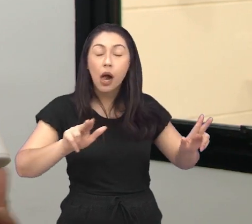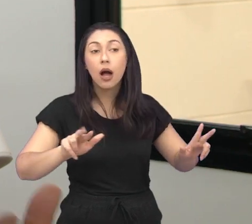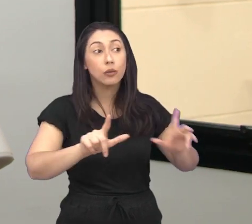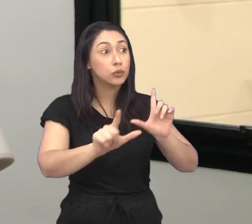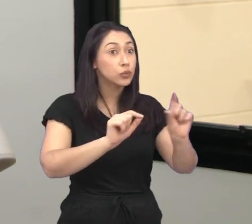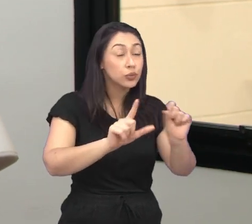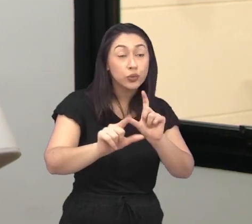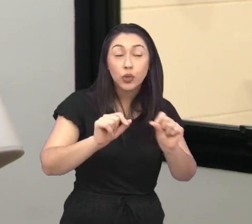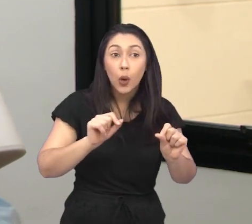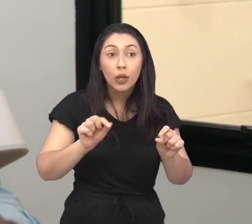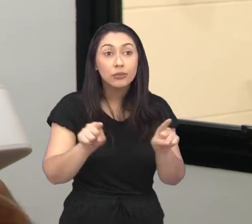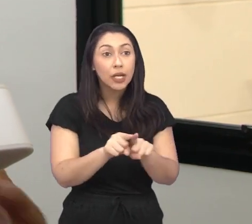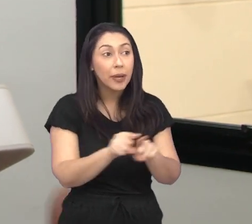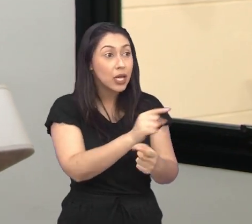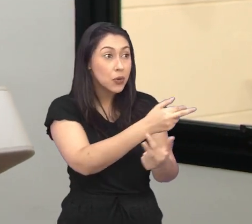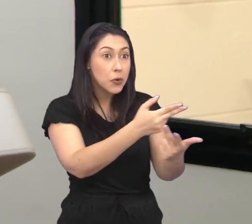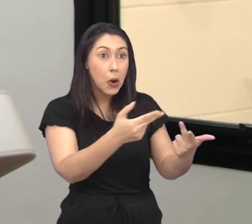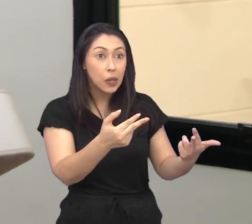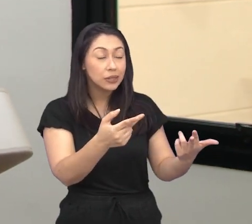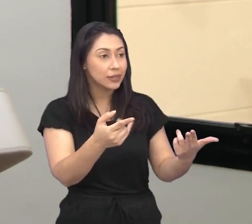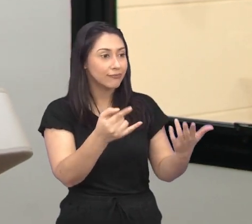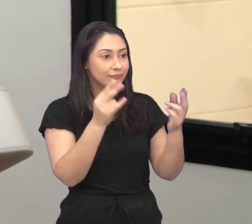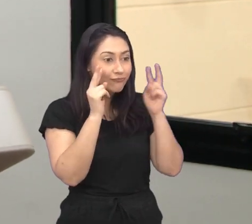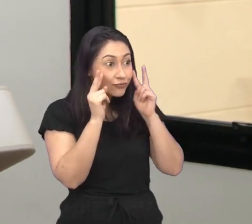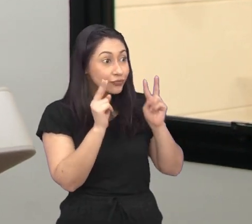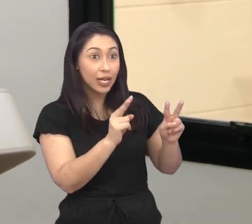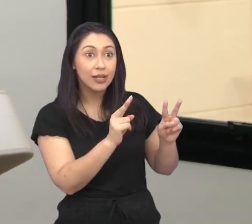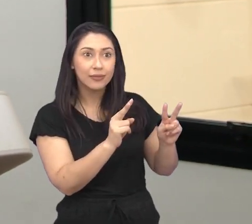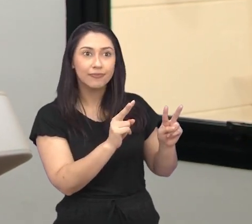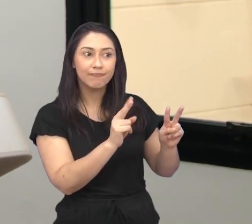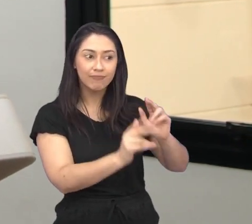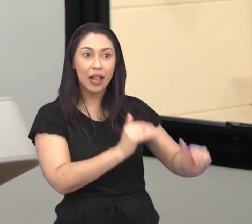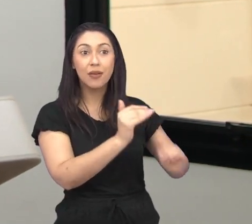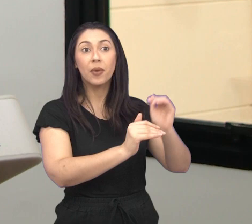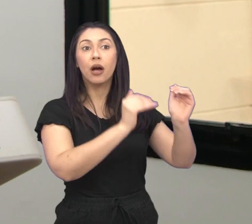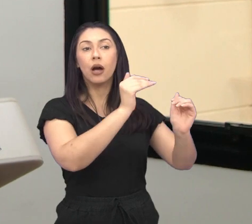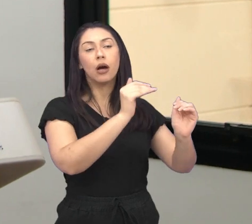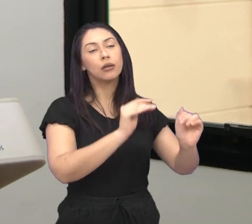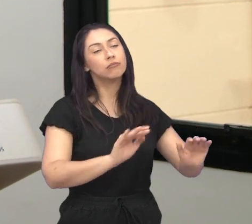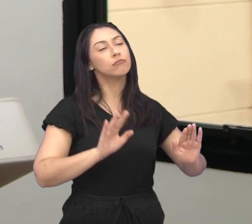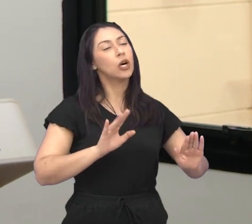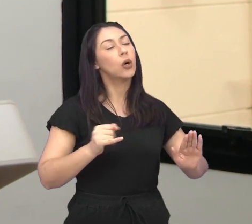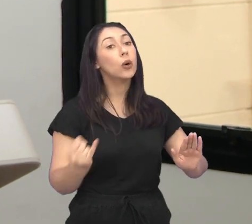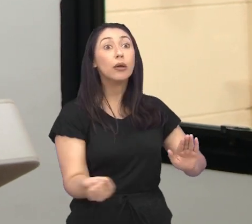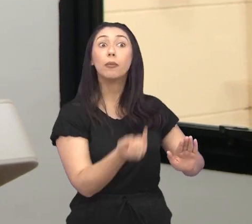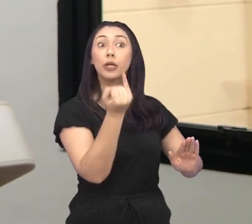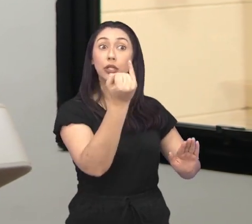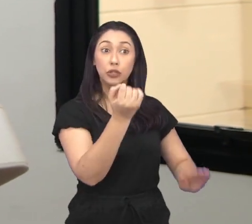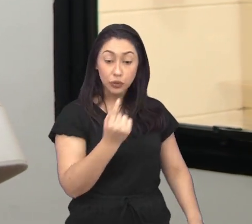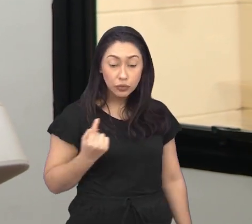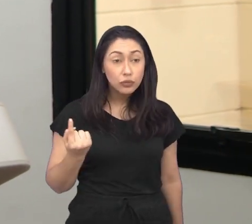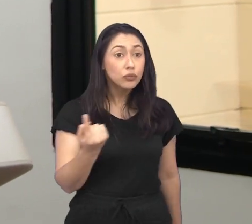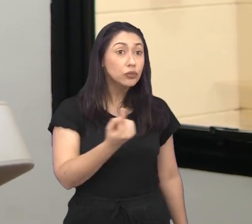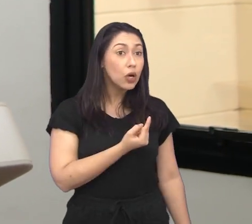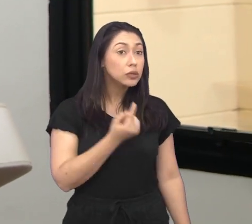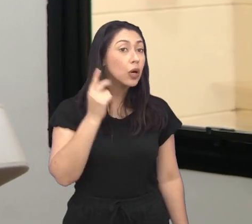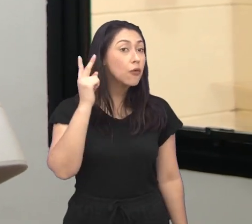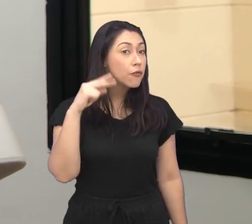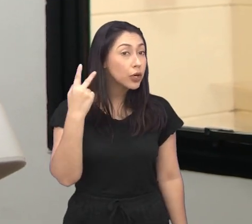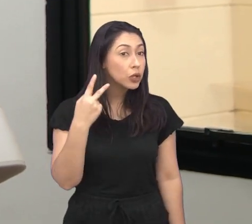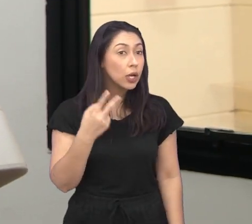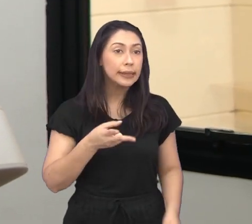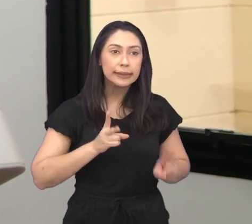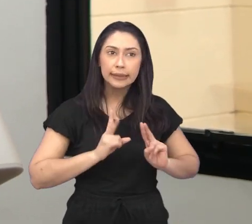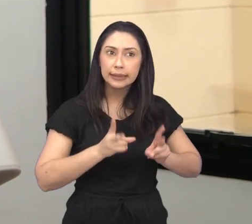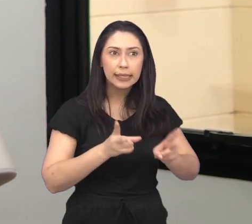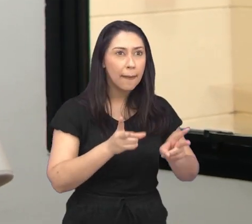uma série de possibilidades atrativas na cidade que possam ser desenvolvidas. Mas o importante é nós aqui da Câmara. Nós